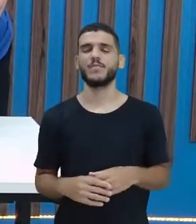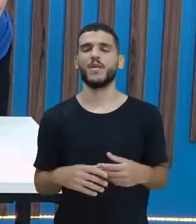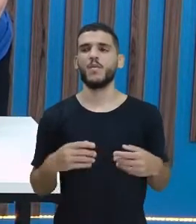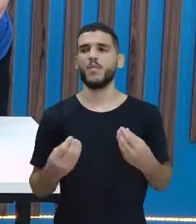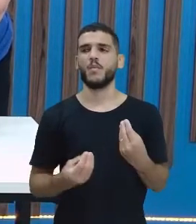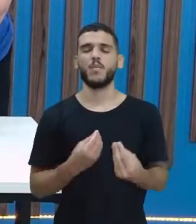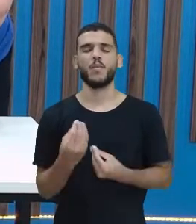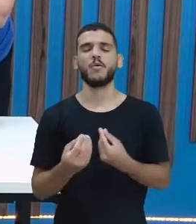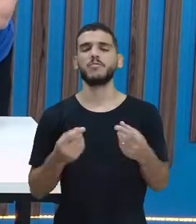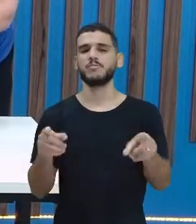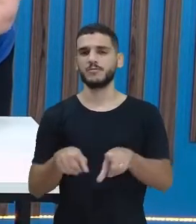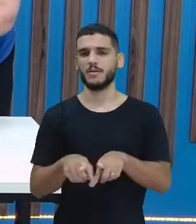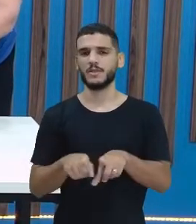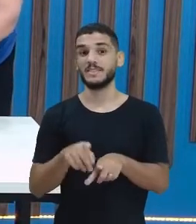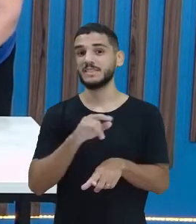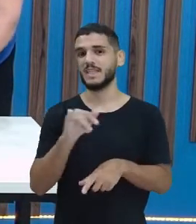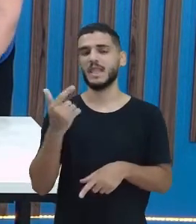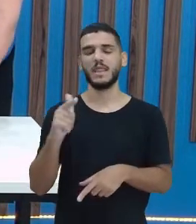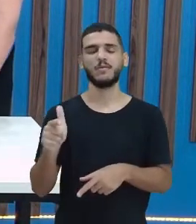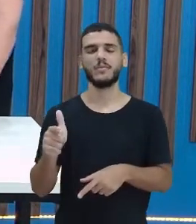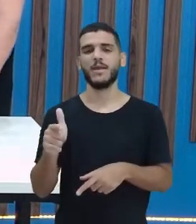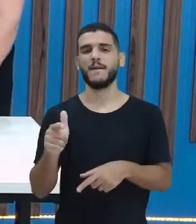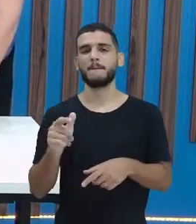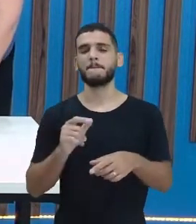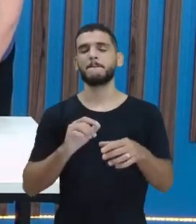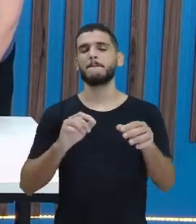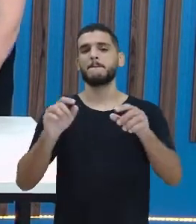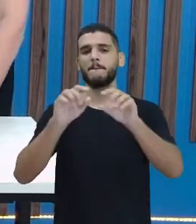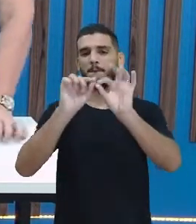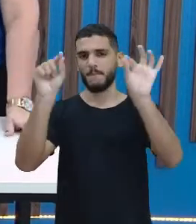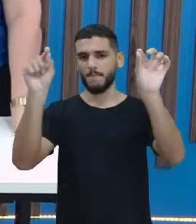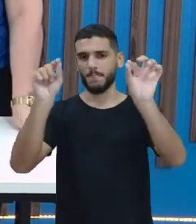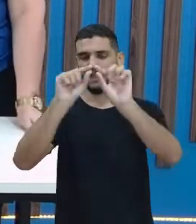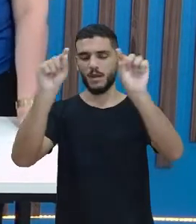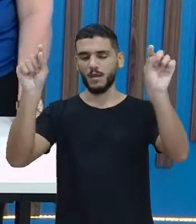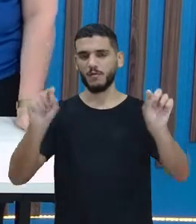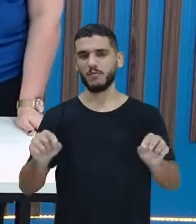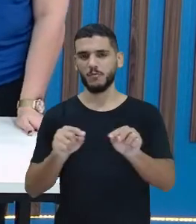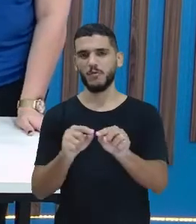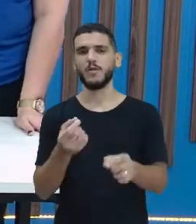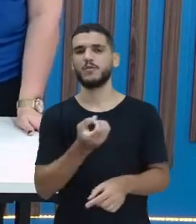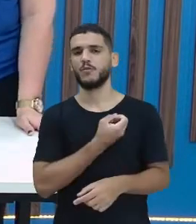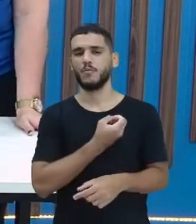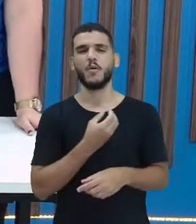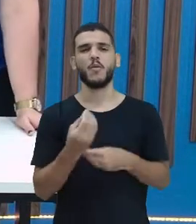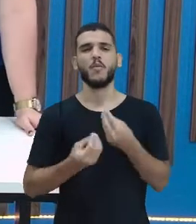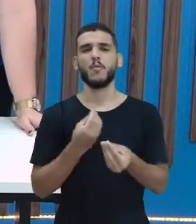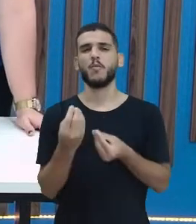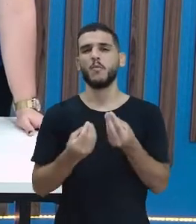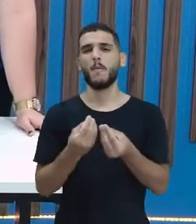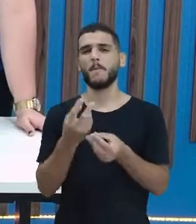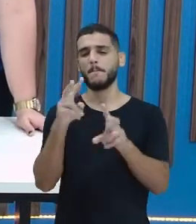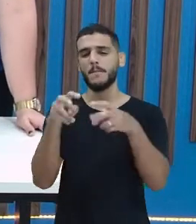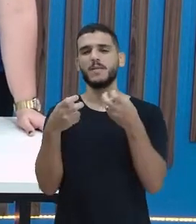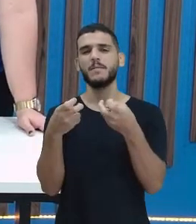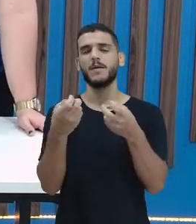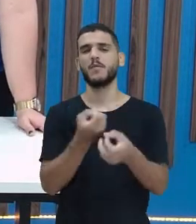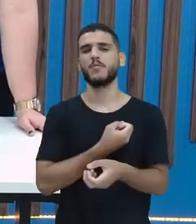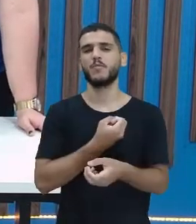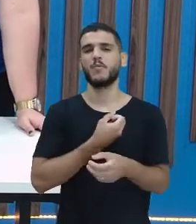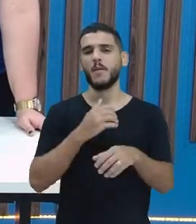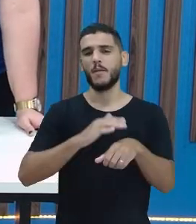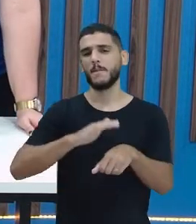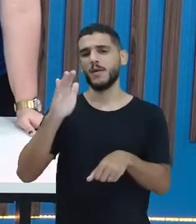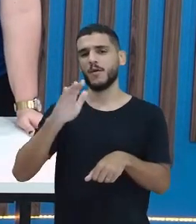a gente pode também, se não existir o quadro numérico na hora que você for fazer essa brincadeira, como é que você pode identificar qual é número maior e o número